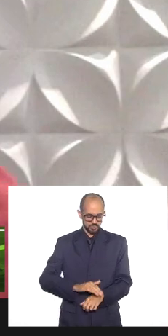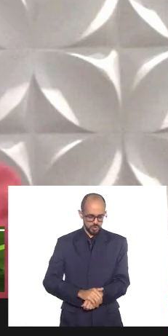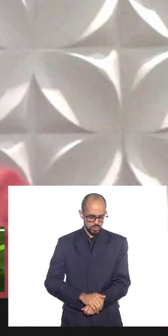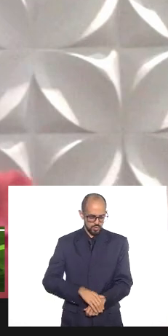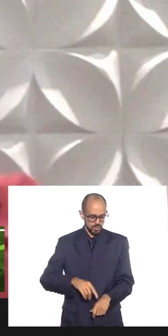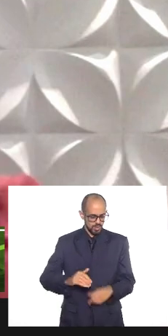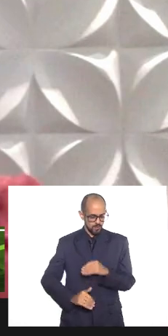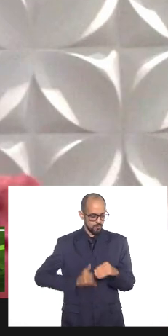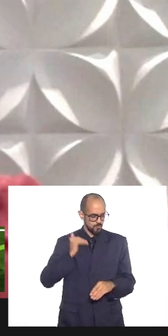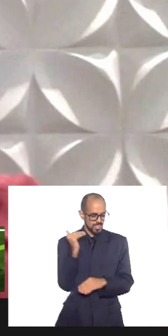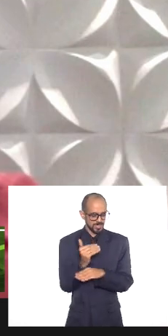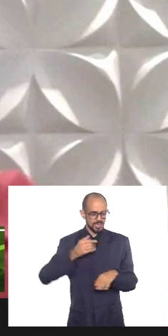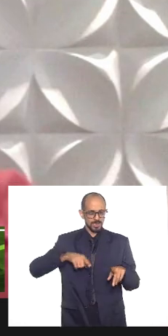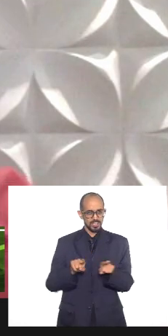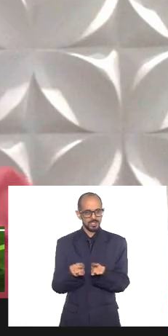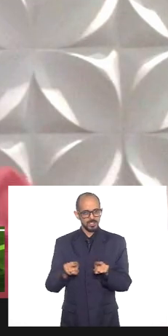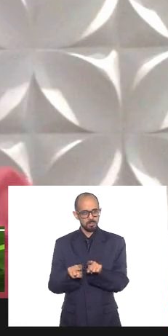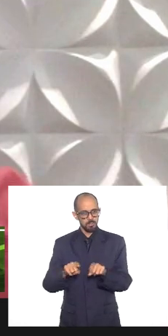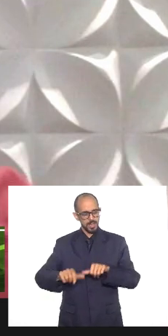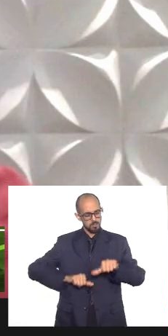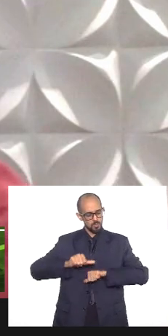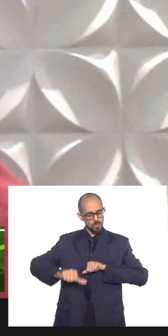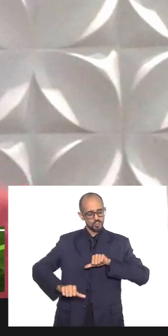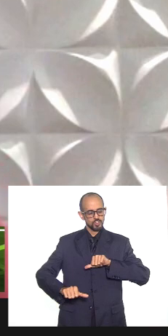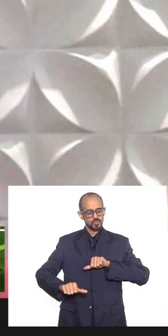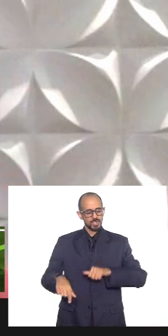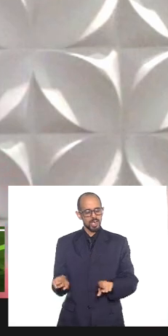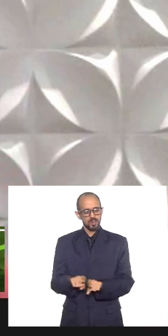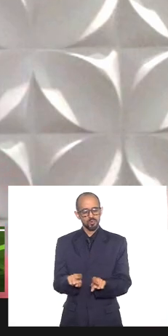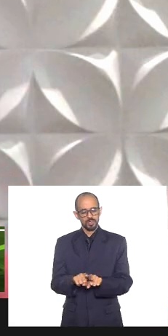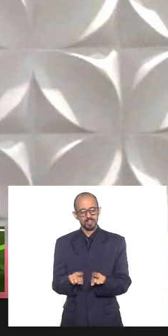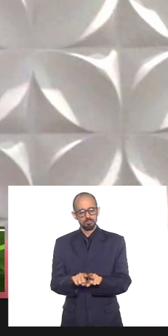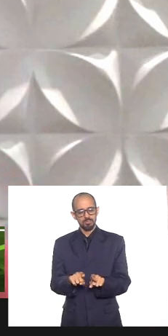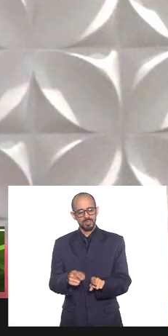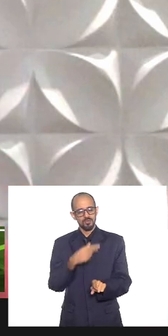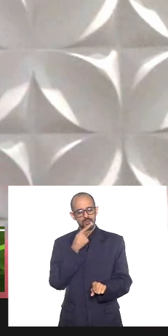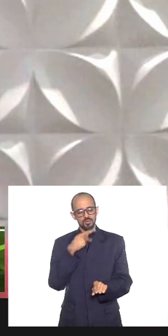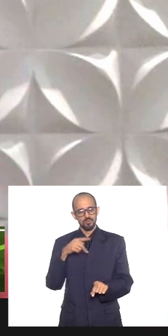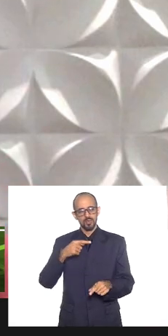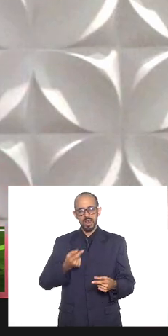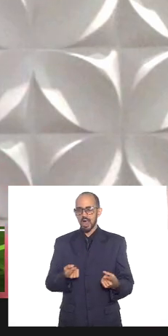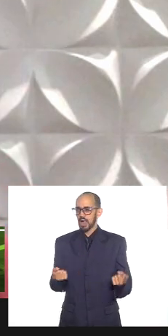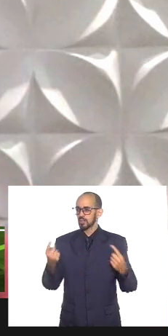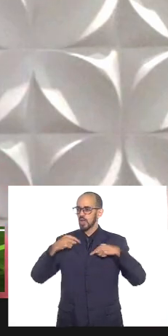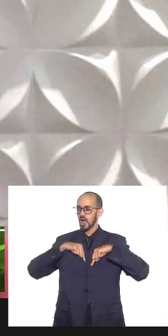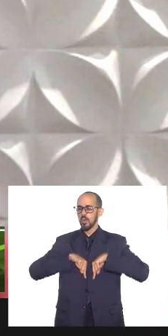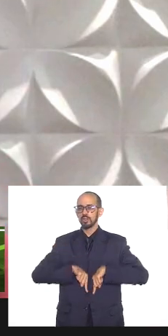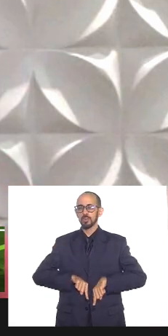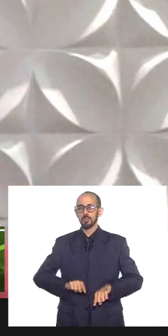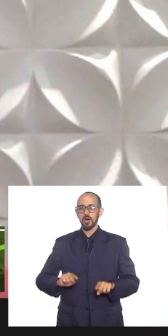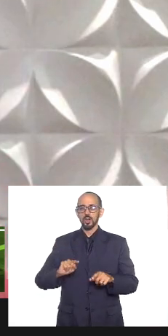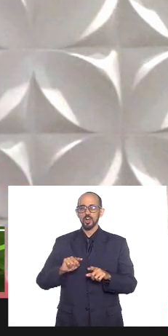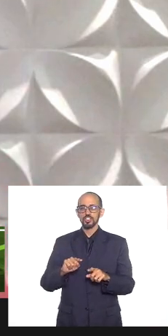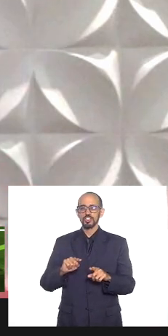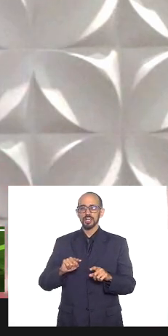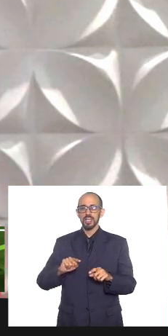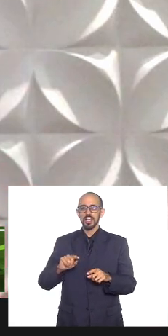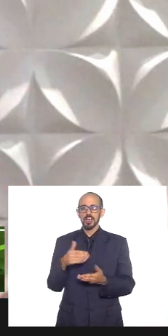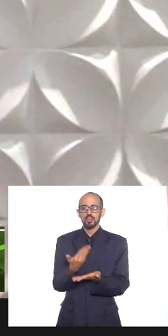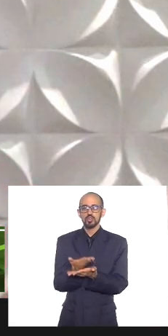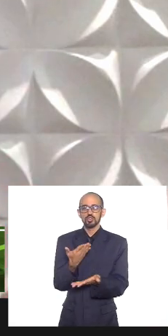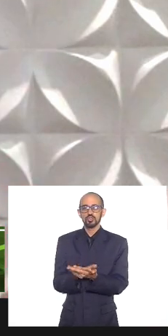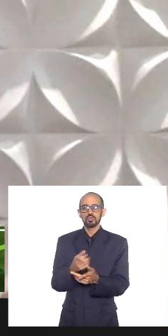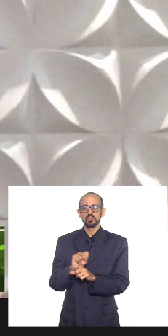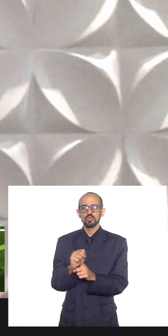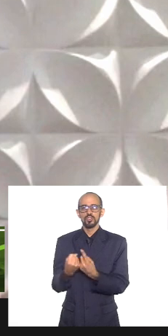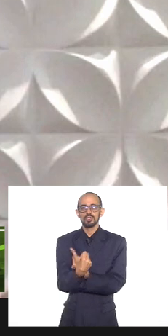para vencer para modificar isso tão bem colocado aqui de uma forma sociológica antropológica nesse estado nação e eu